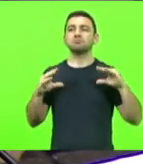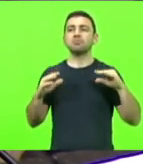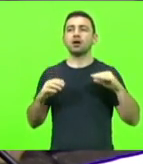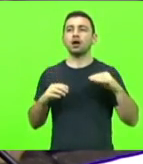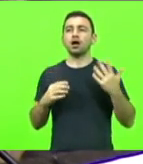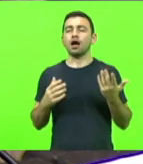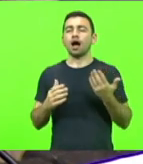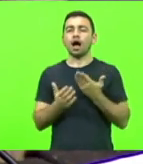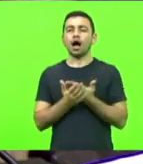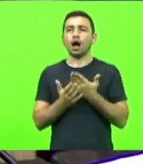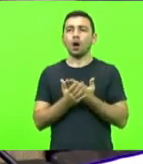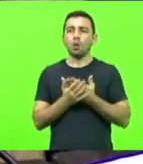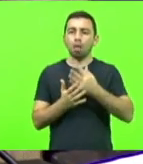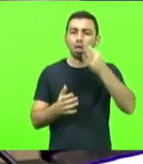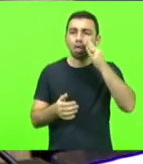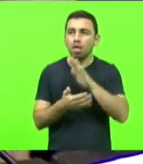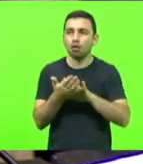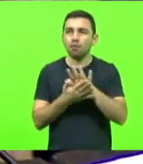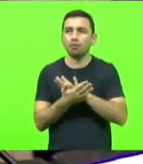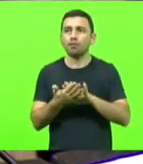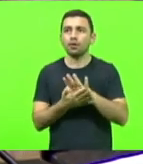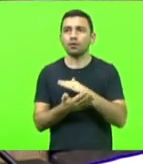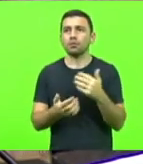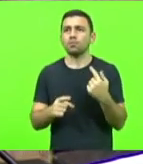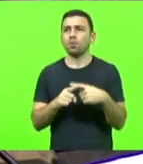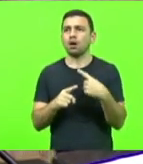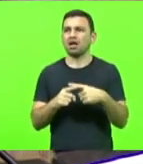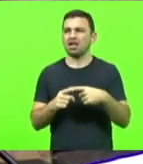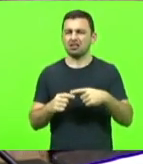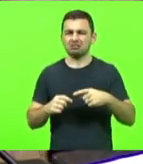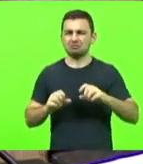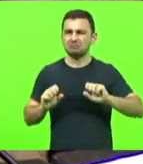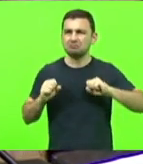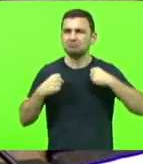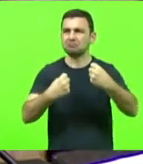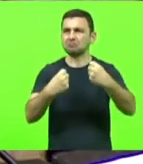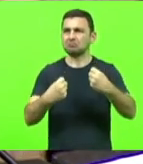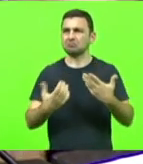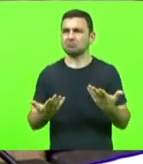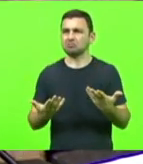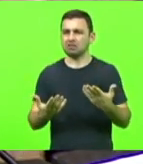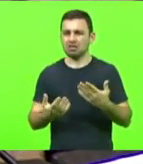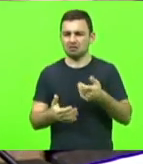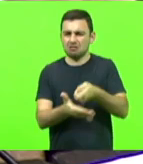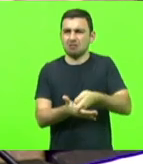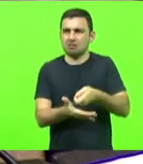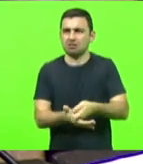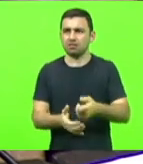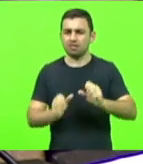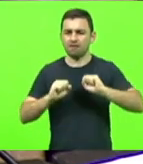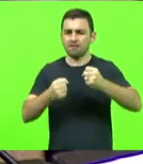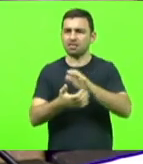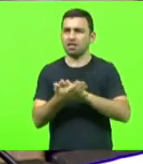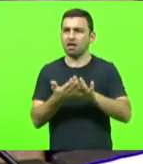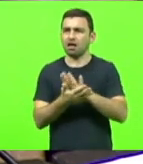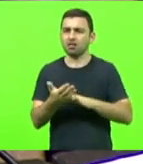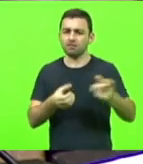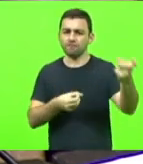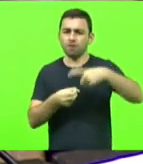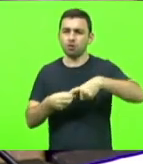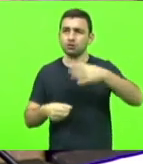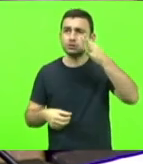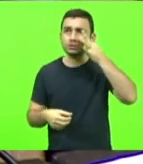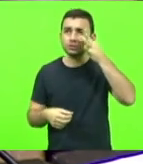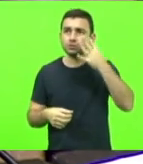presenciais voltando, porque não age com energia, não impõe, não defende o retorno presencial